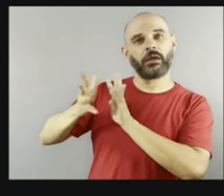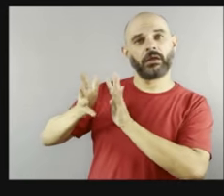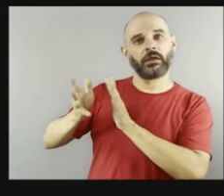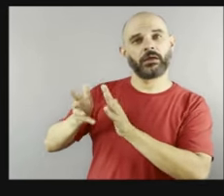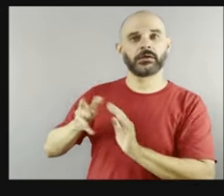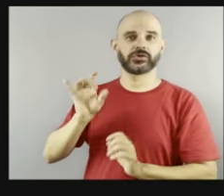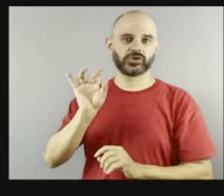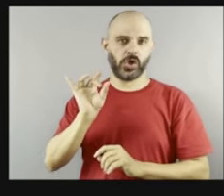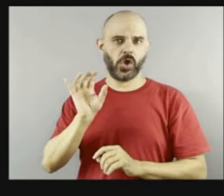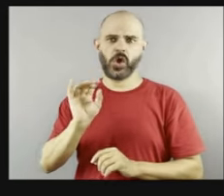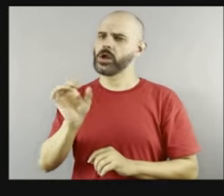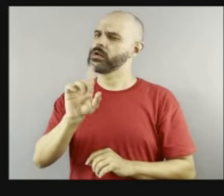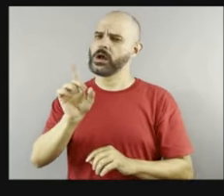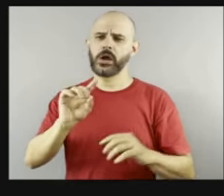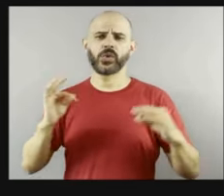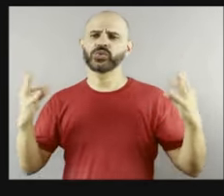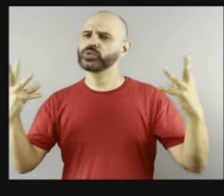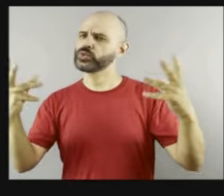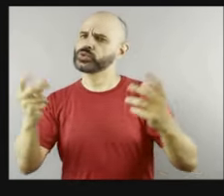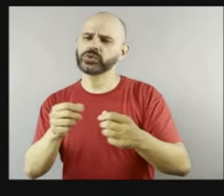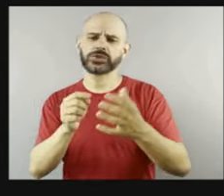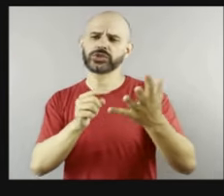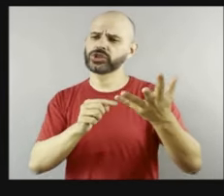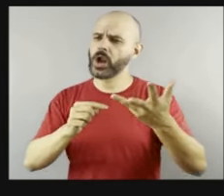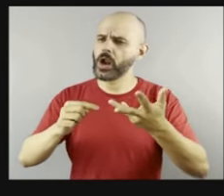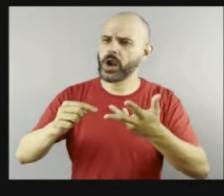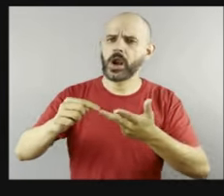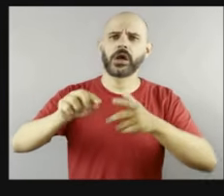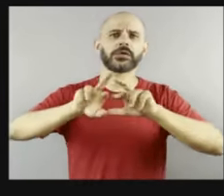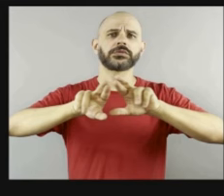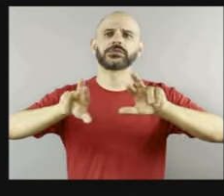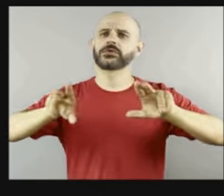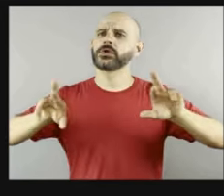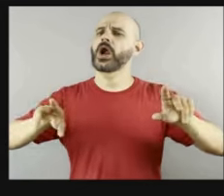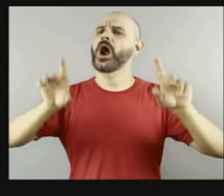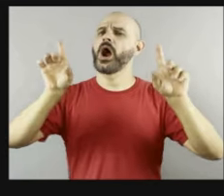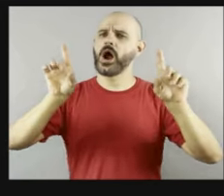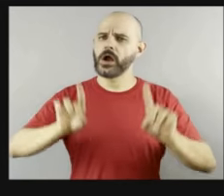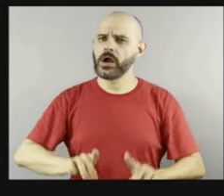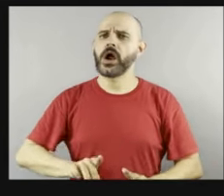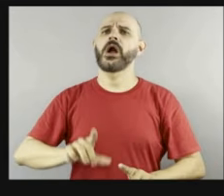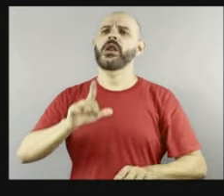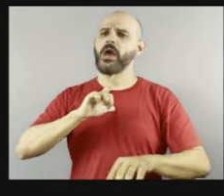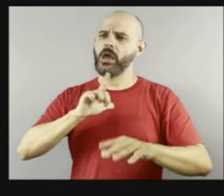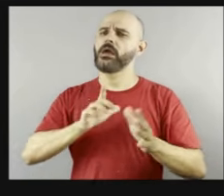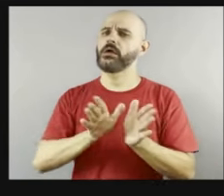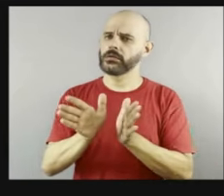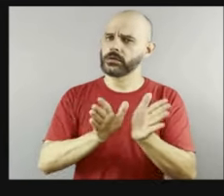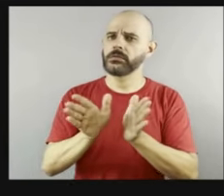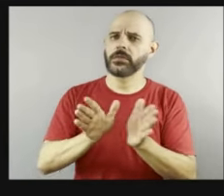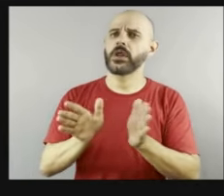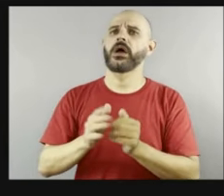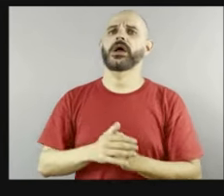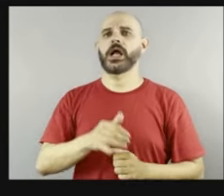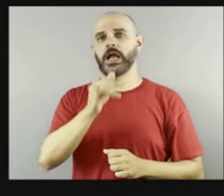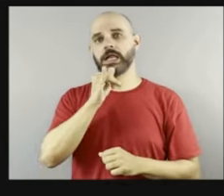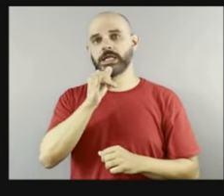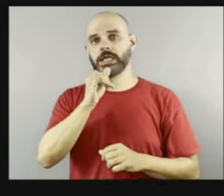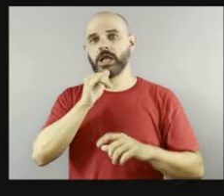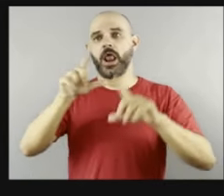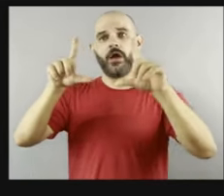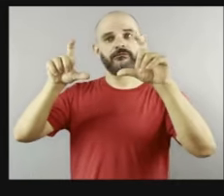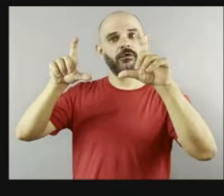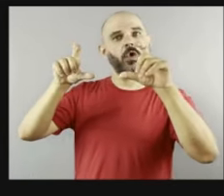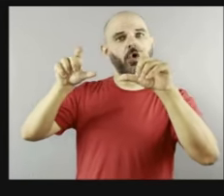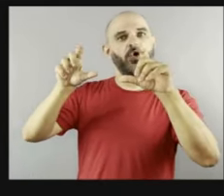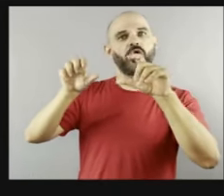deficiências tenham acesso, e no caso, né, da foto tátil, né, a pessoa pode sentir ali,